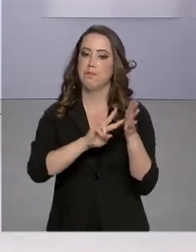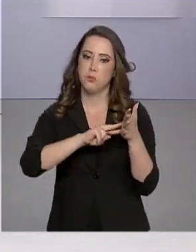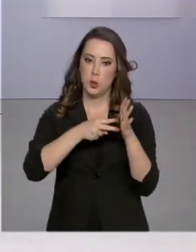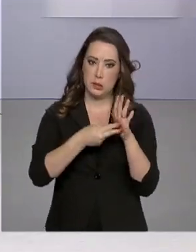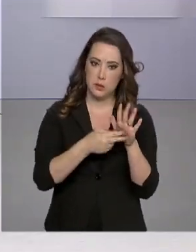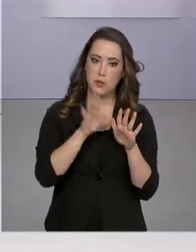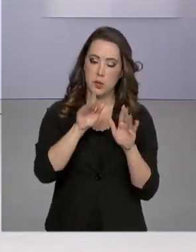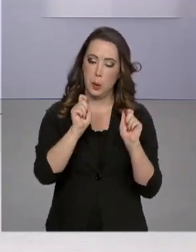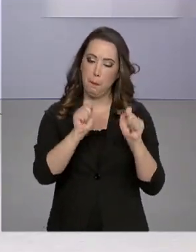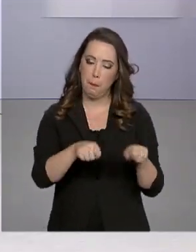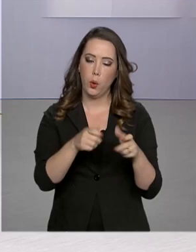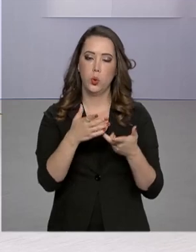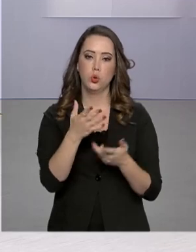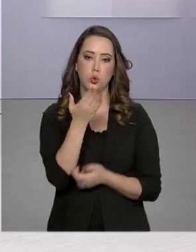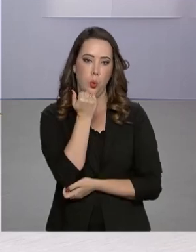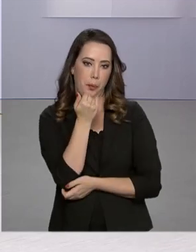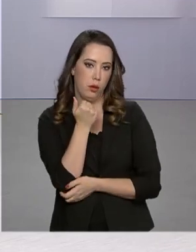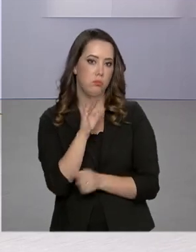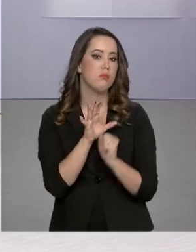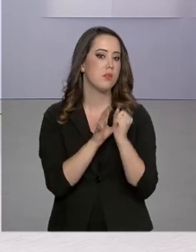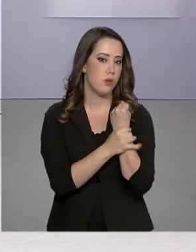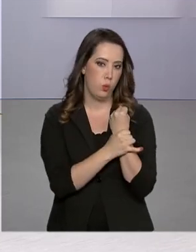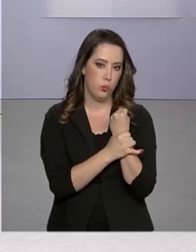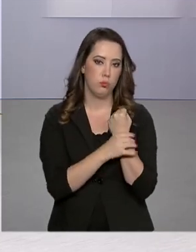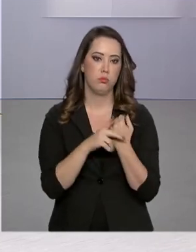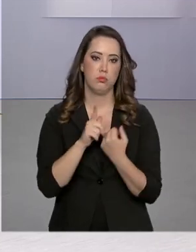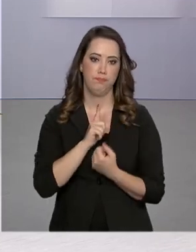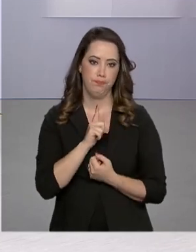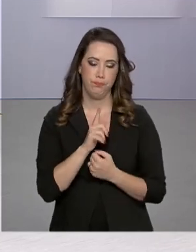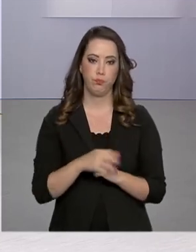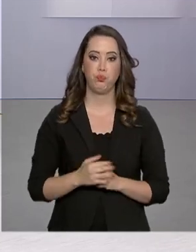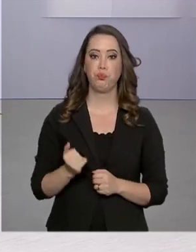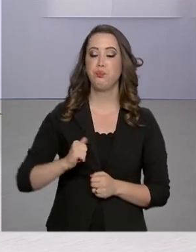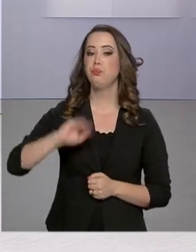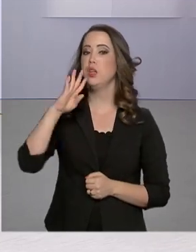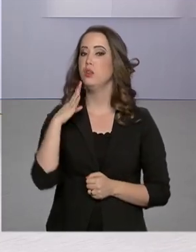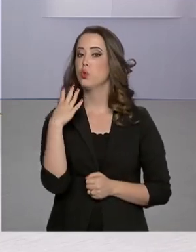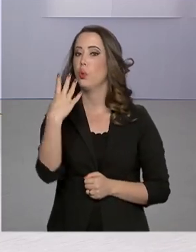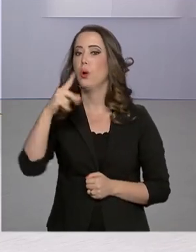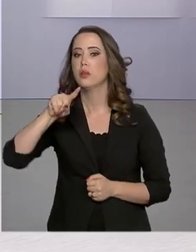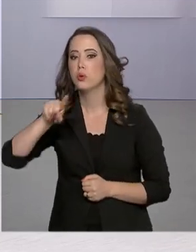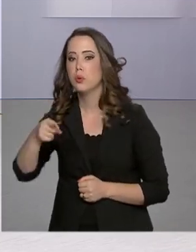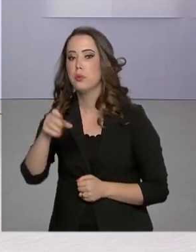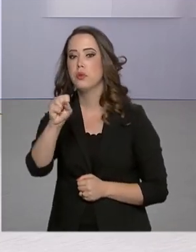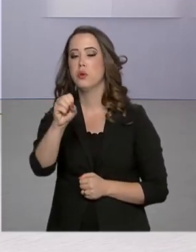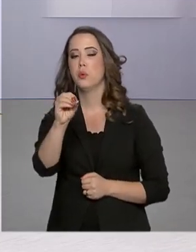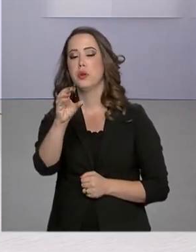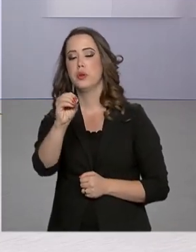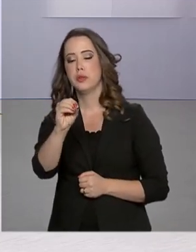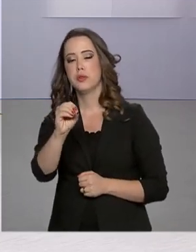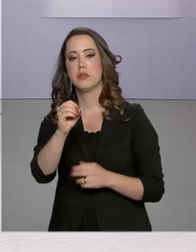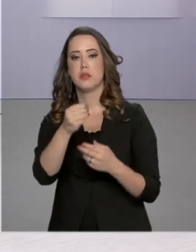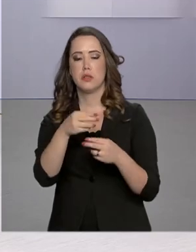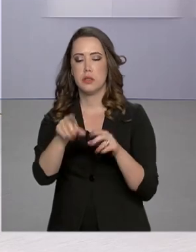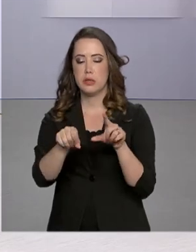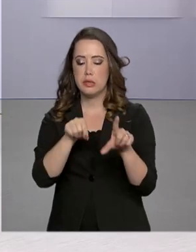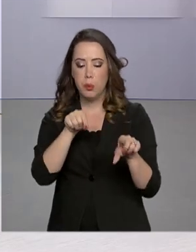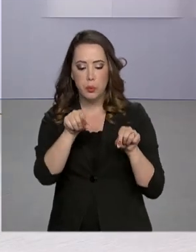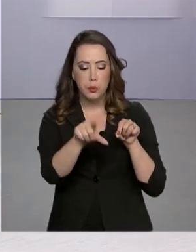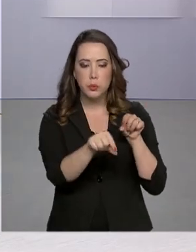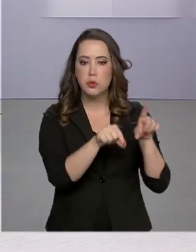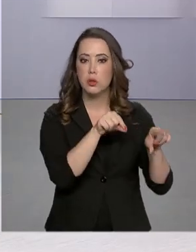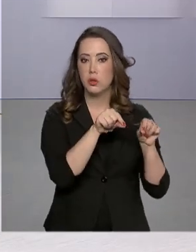seguros para o consumo. Mais de 4.800 amostras de 42 alimentos nacionais e importados foram